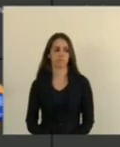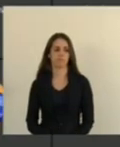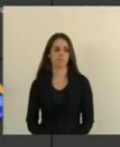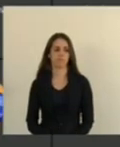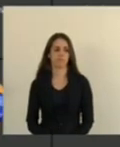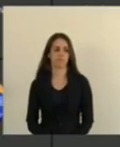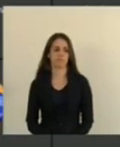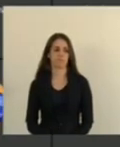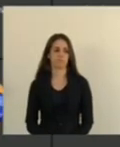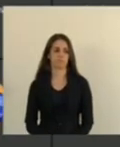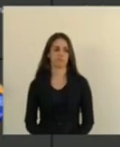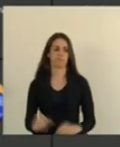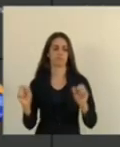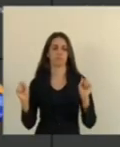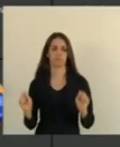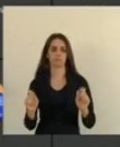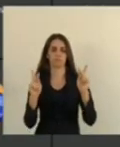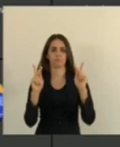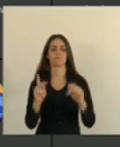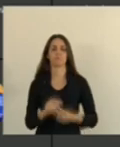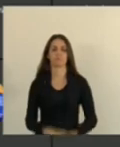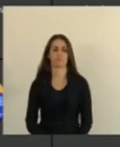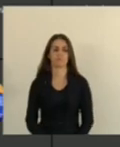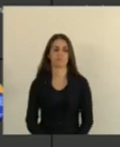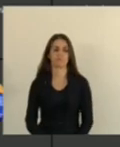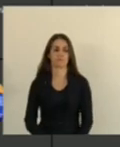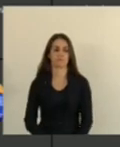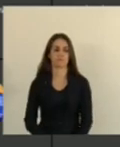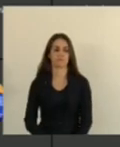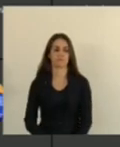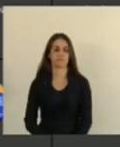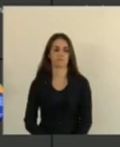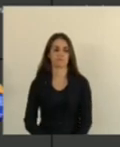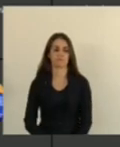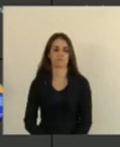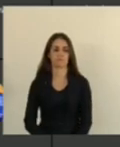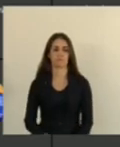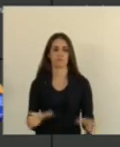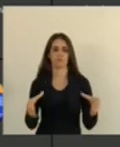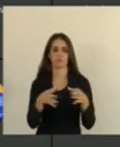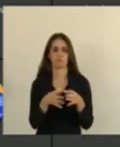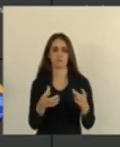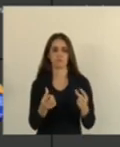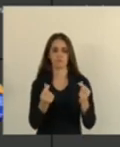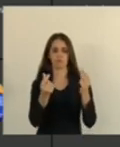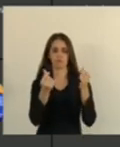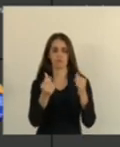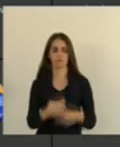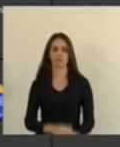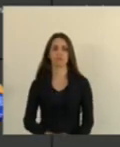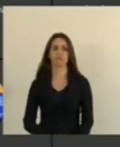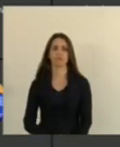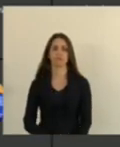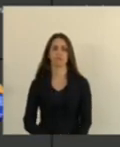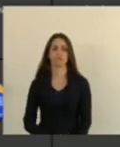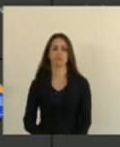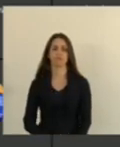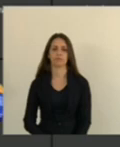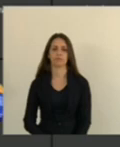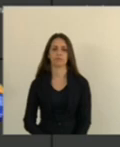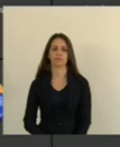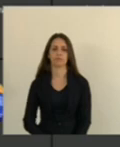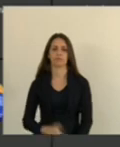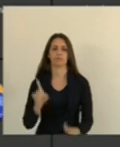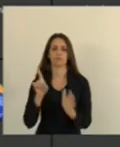Ok Ok Ok Finanças Deputado Freitas Deputado Marcelo Santos